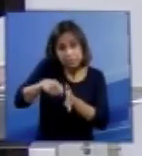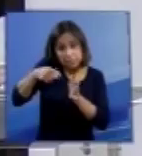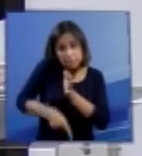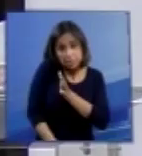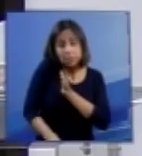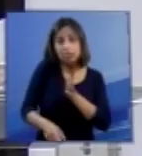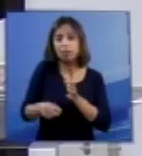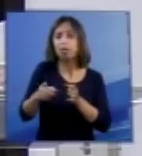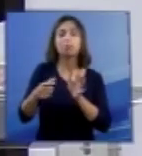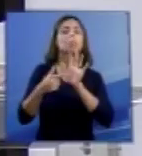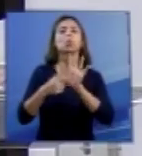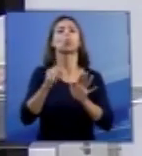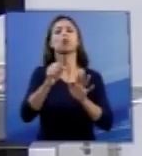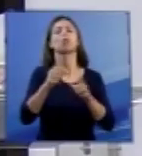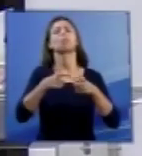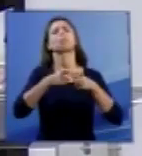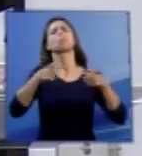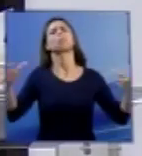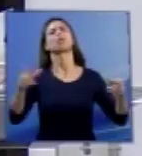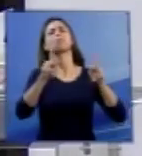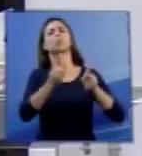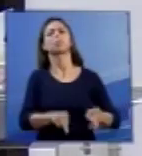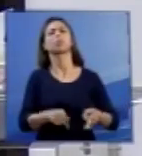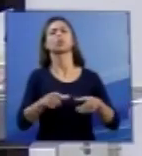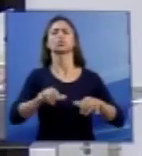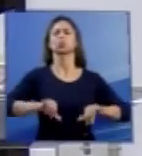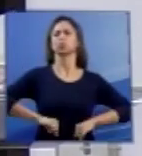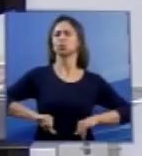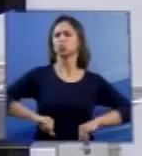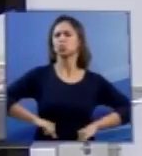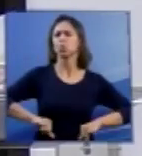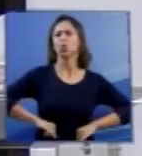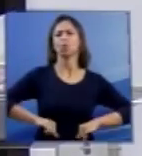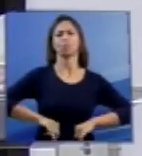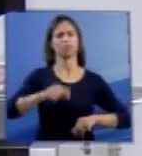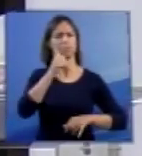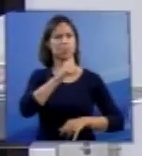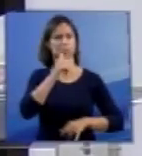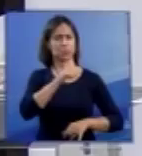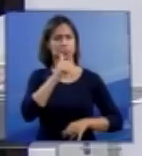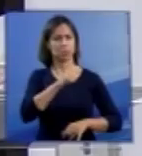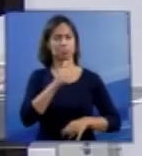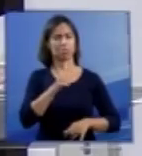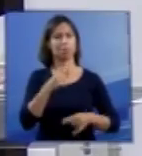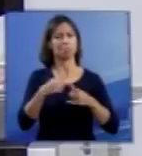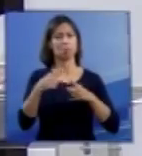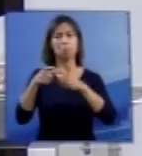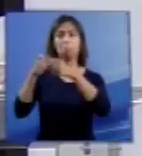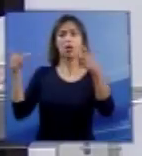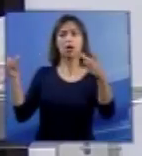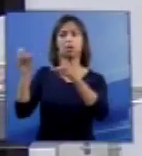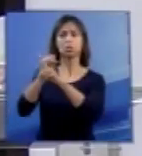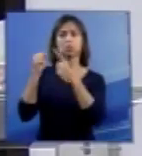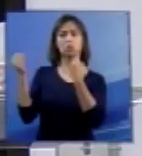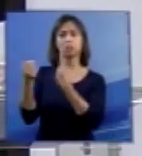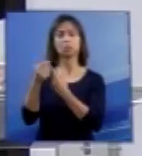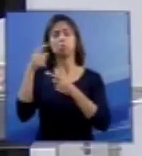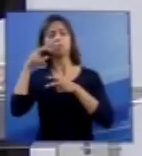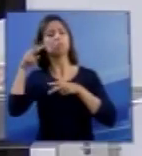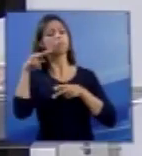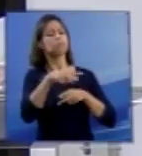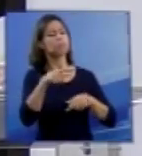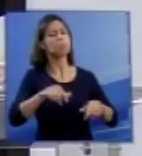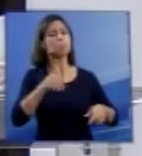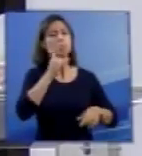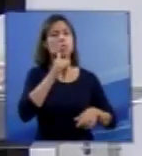o sofrimento das mulheres, a maioria da população entende o sofrimento das mulheres e consideram